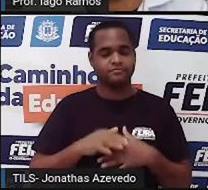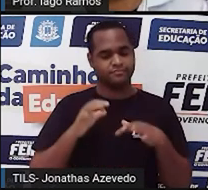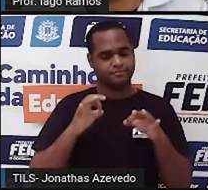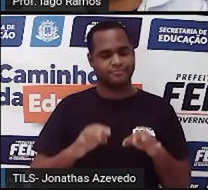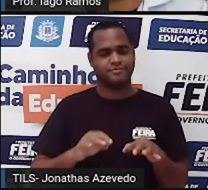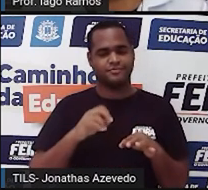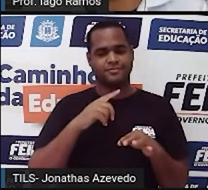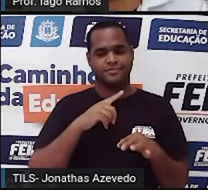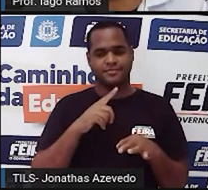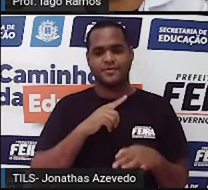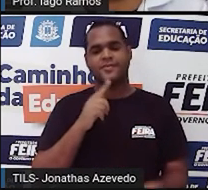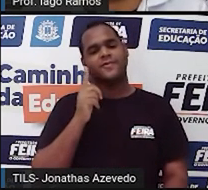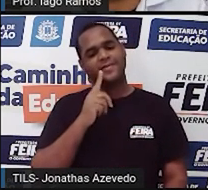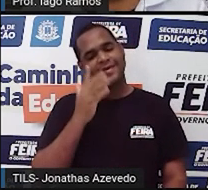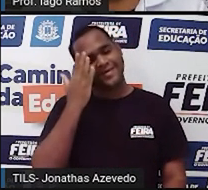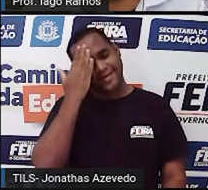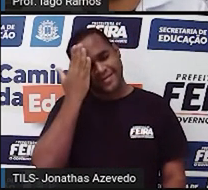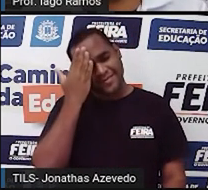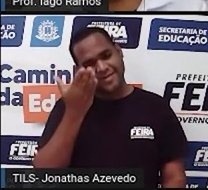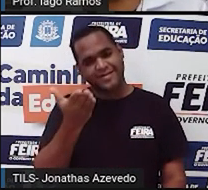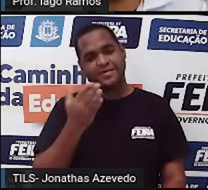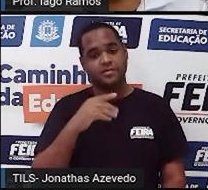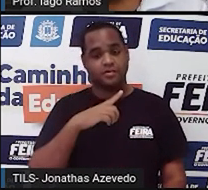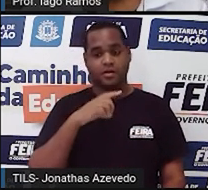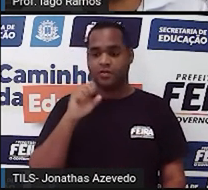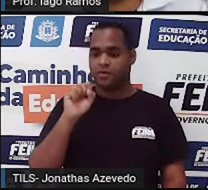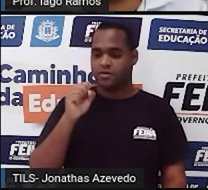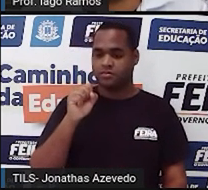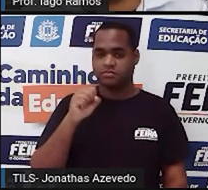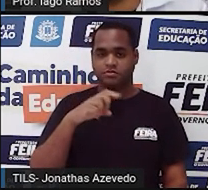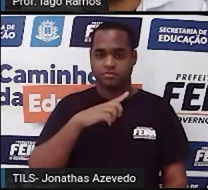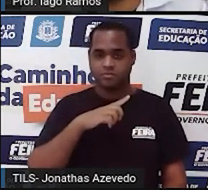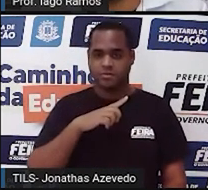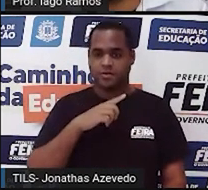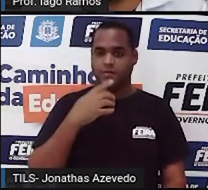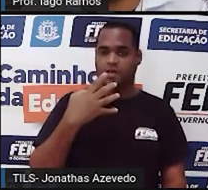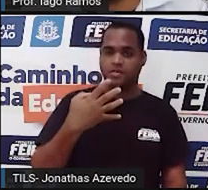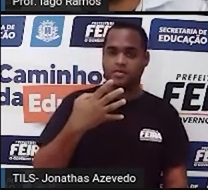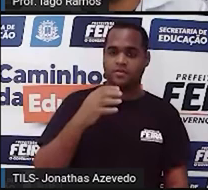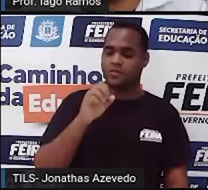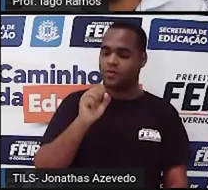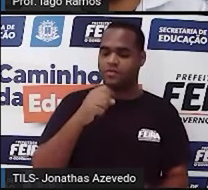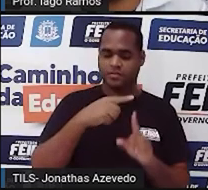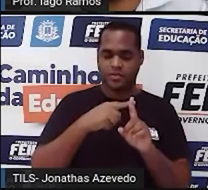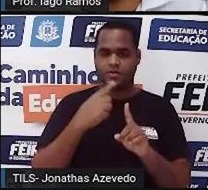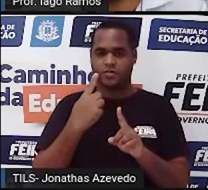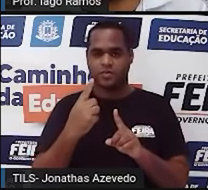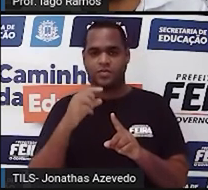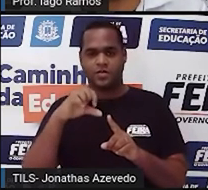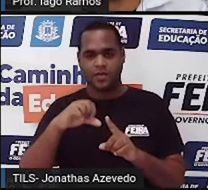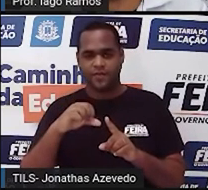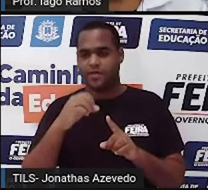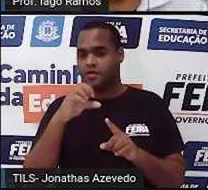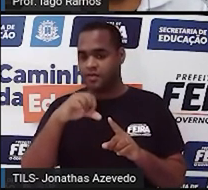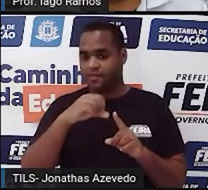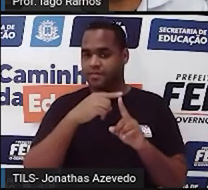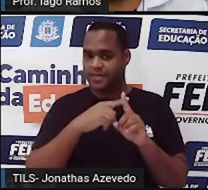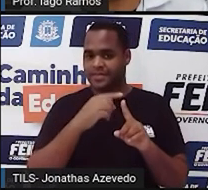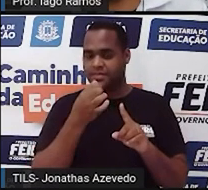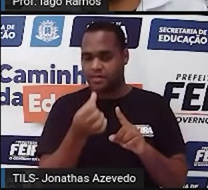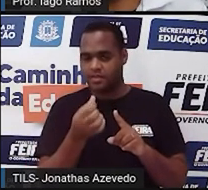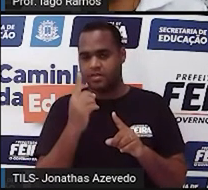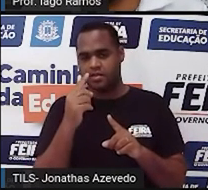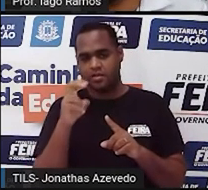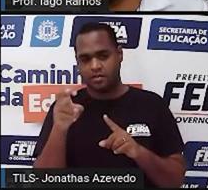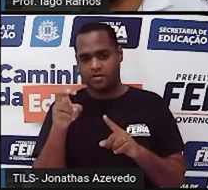Olha só. Já sei que você sabe. Ficou o 8 e o 4. 8 mais 1, 9 9 mais 6, 15 Ou de